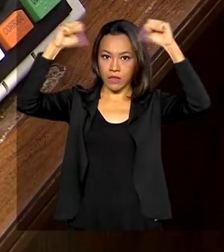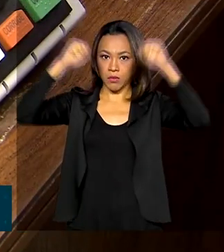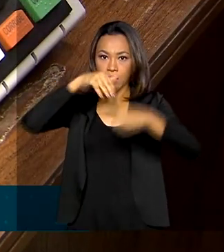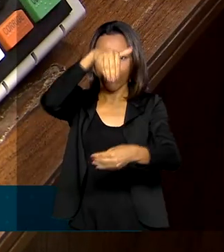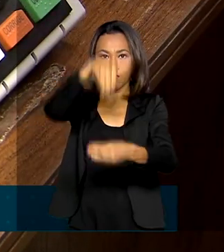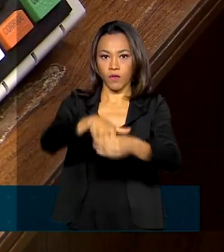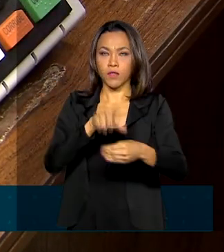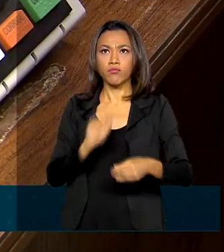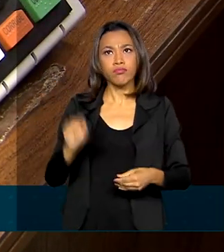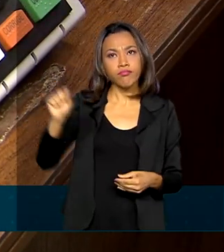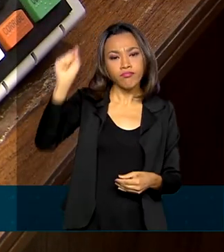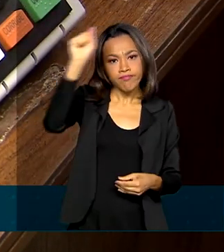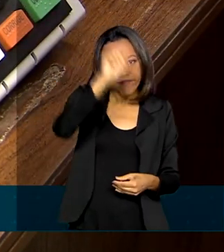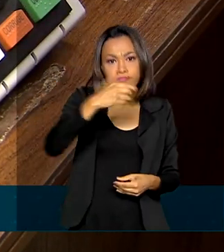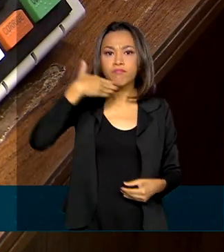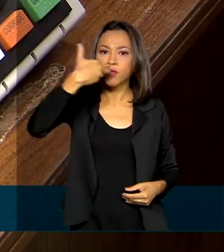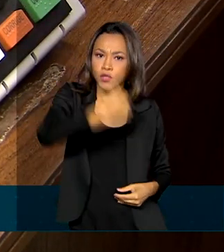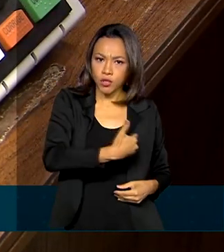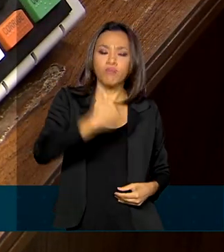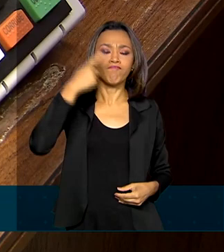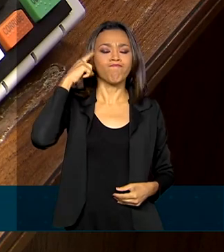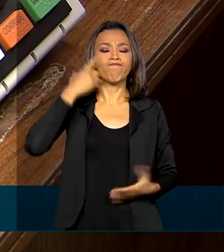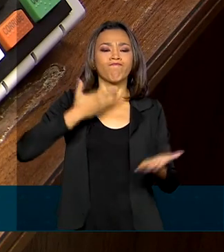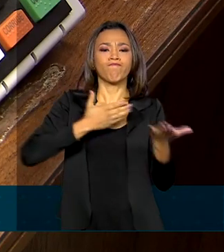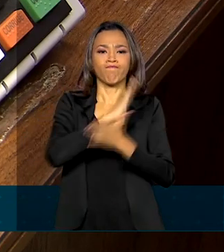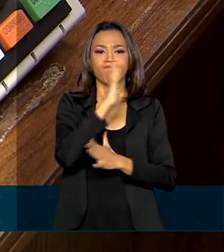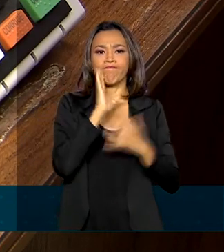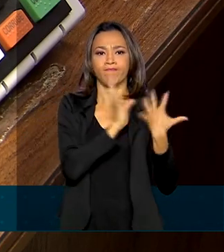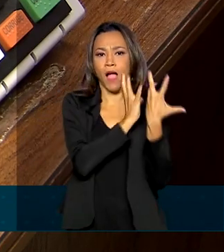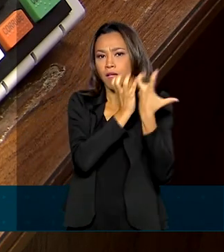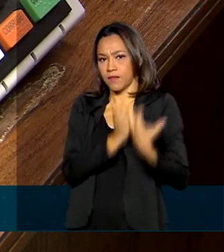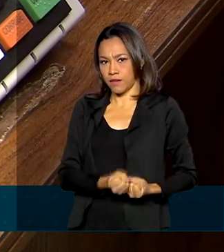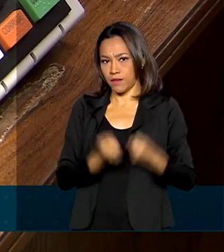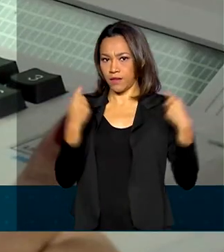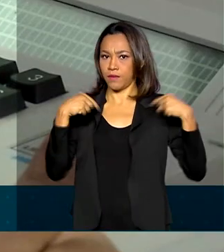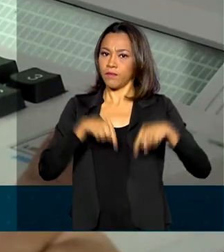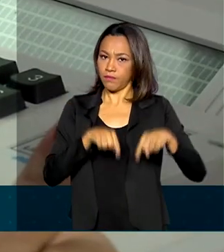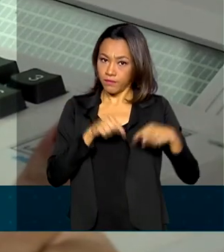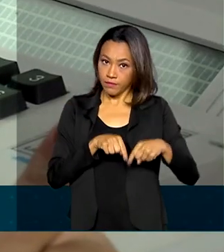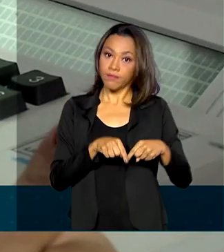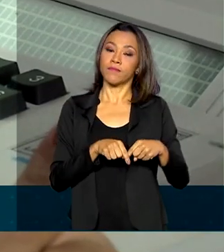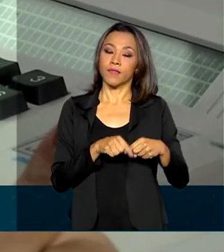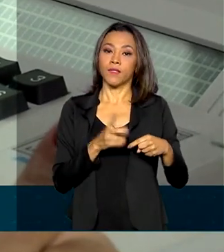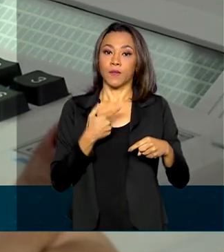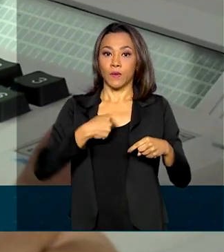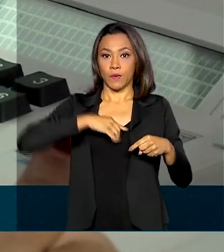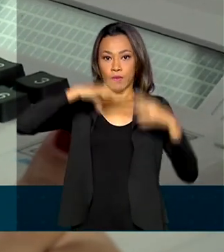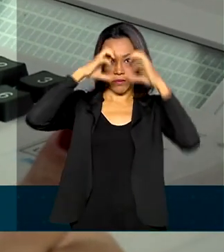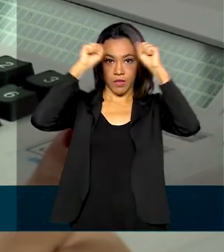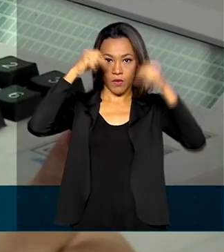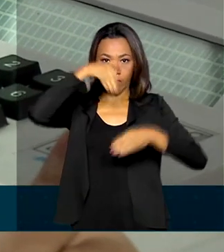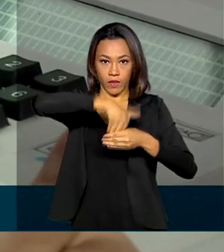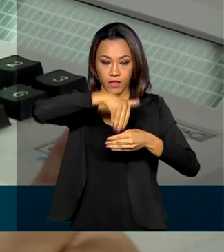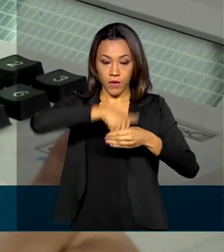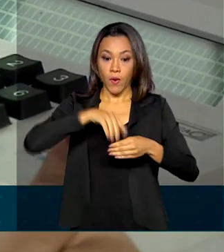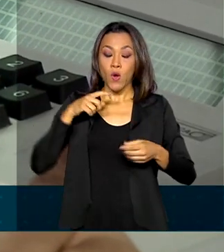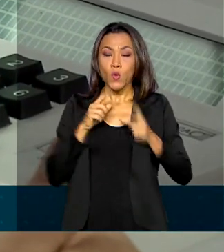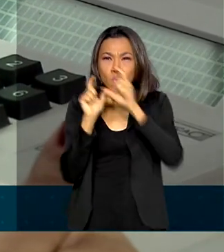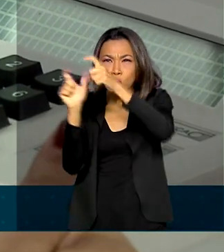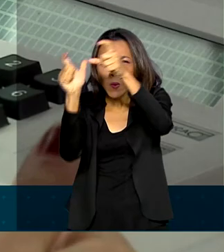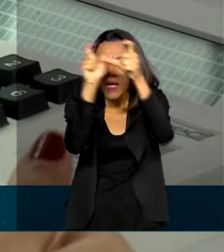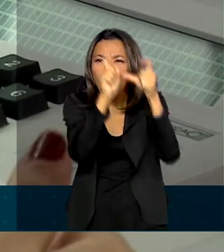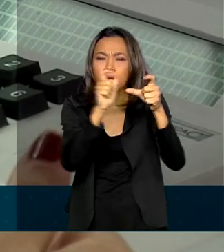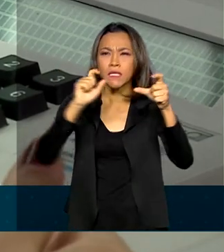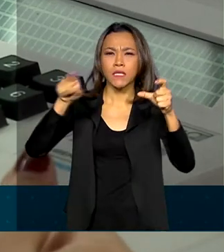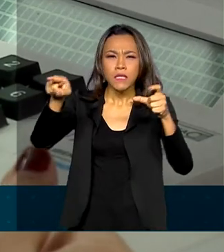eleitorais e aprovado por unanimidade no Tribunal Superior Eleitoral. Segundo o TSE, são lugares que têm